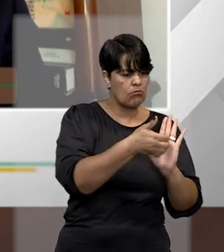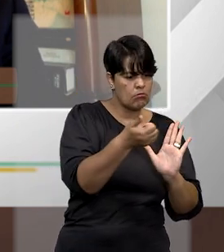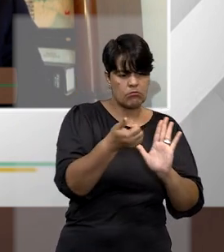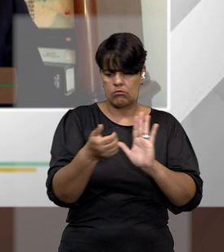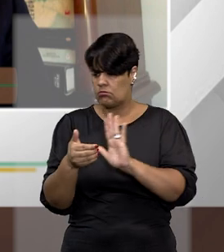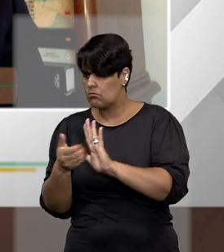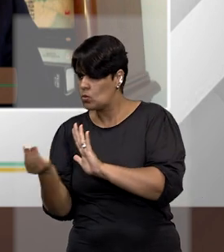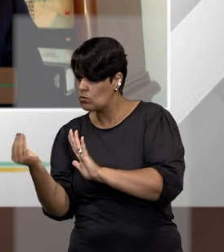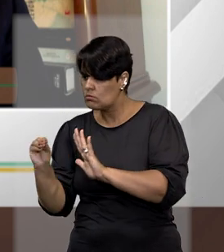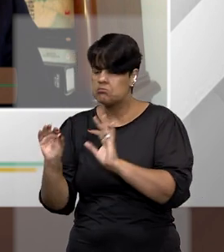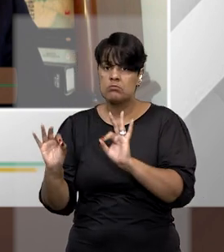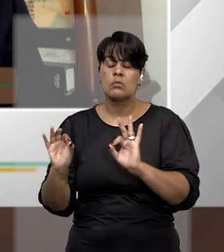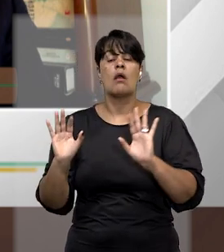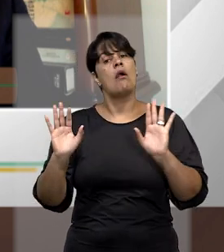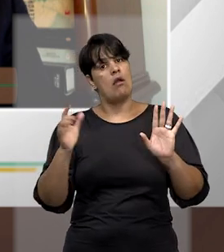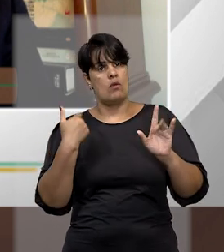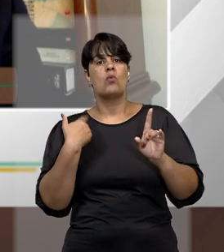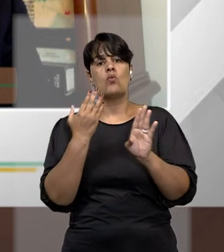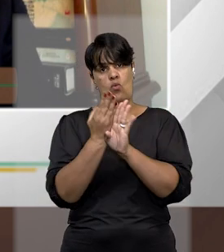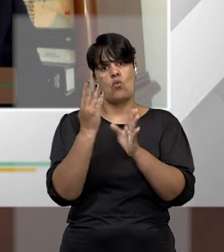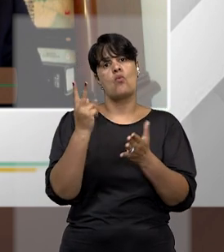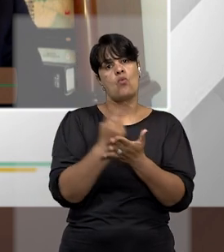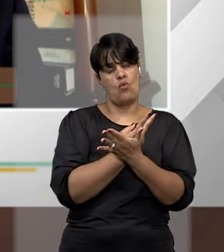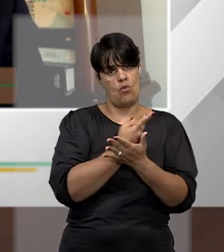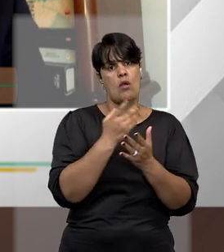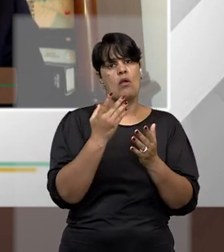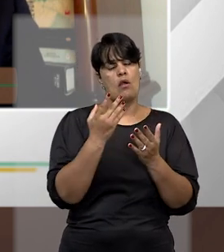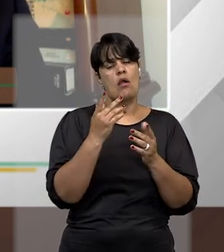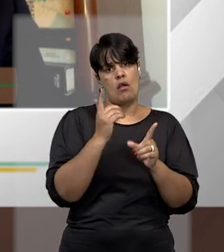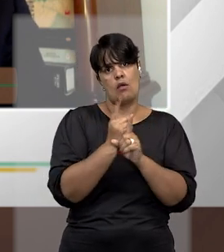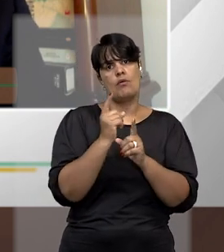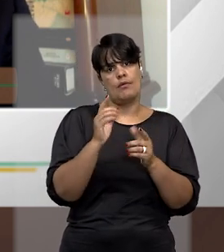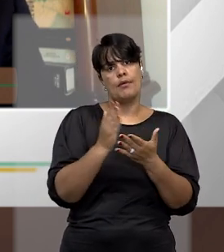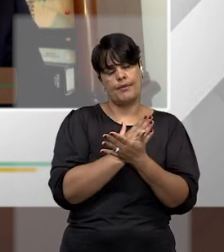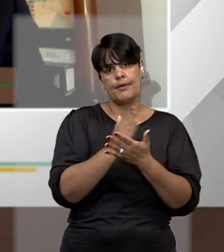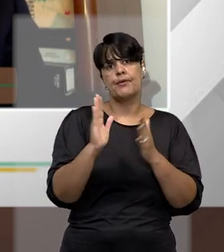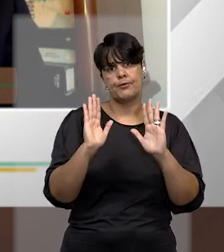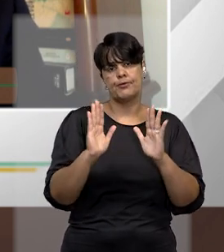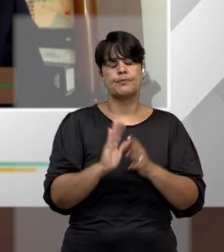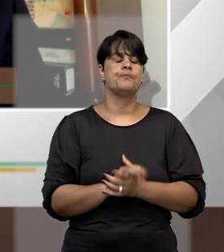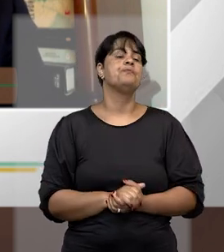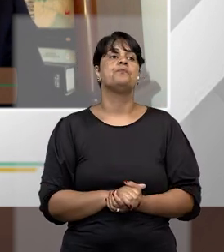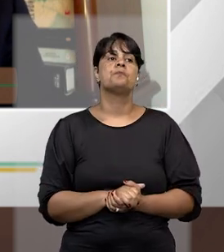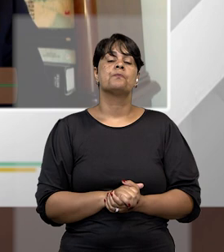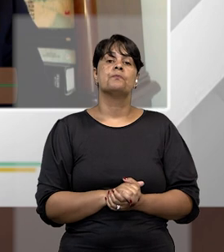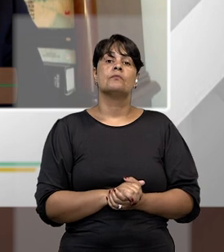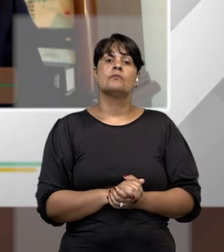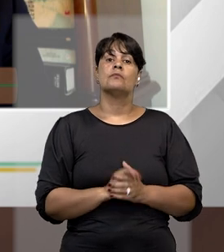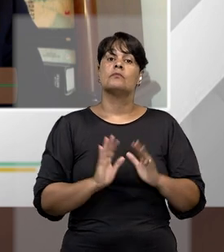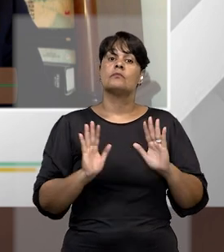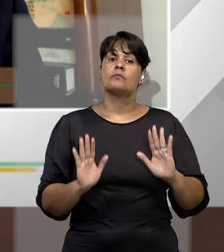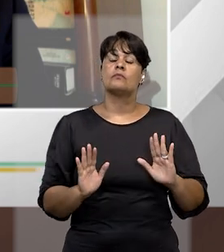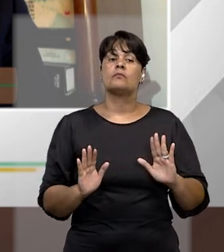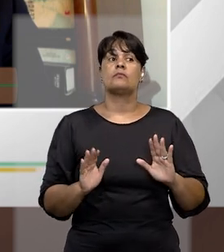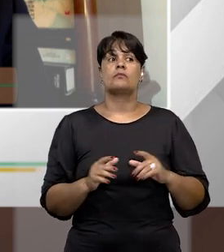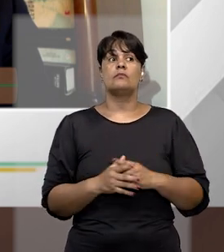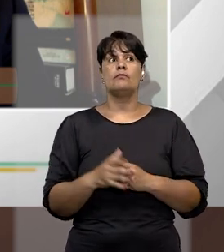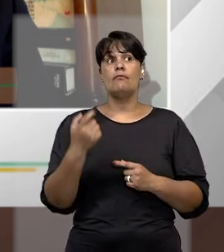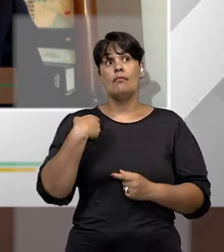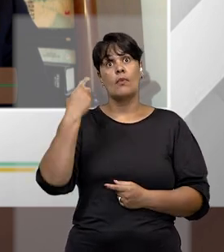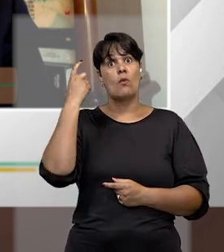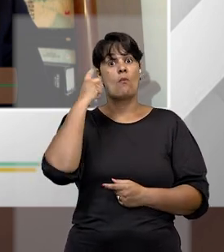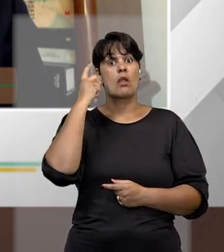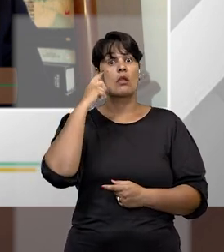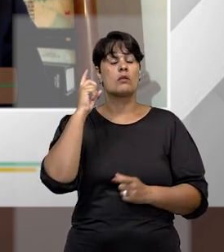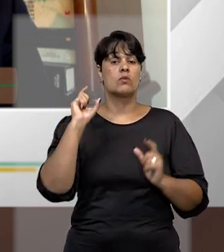passamos a analisar em relação à nova lei. Veja, eu penso o seguinte, há identidade de condutas